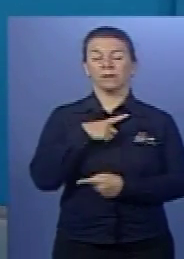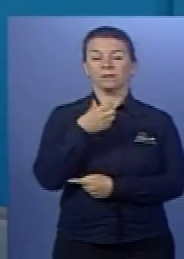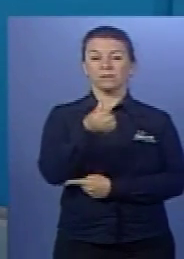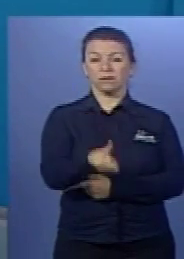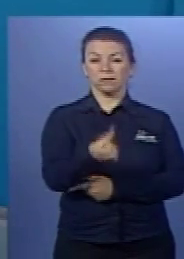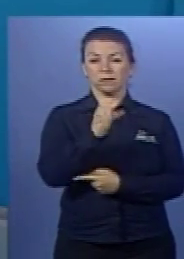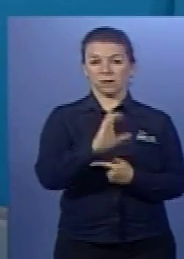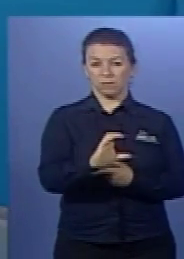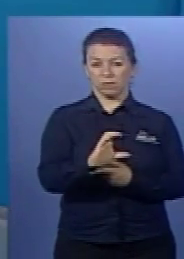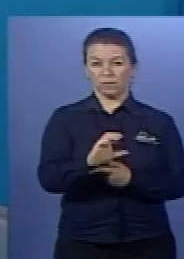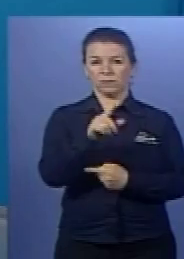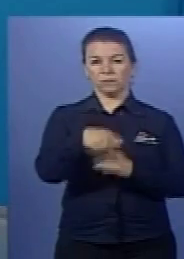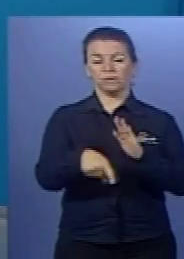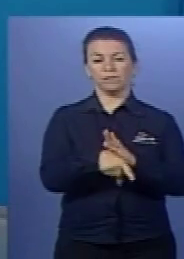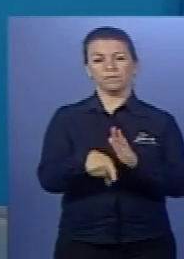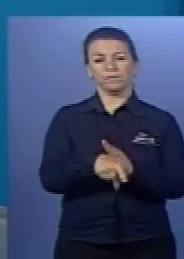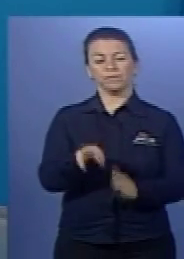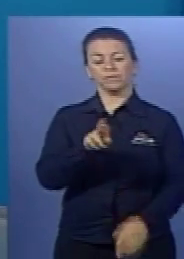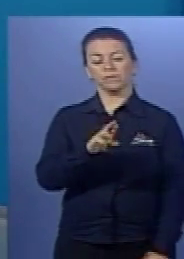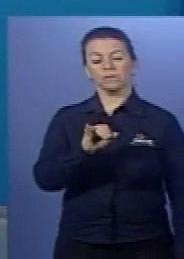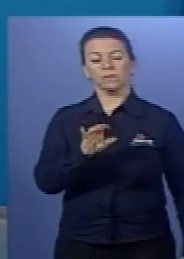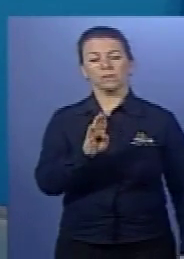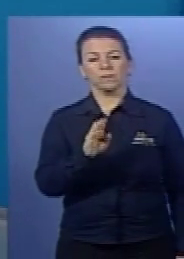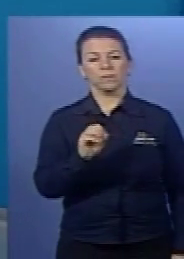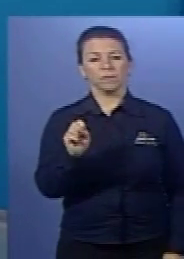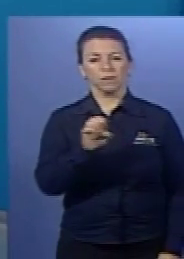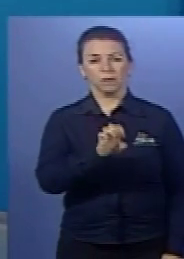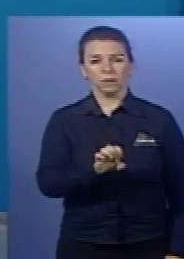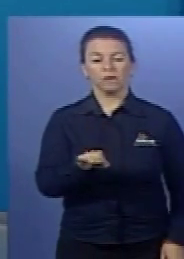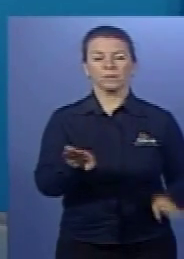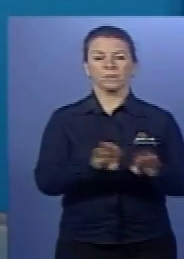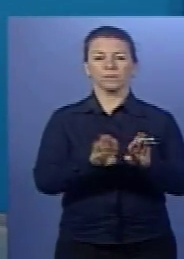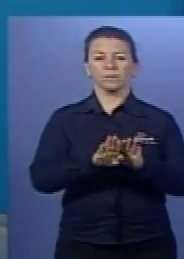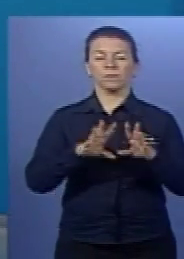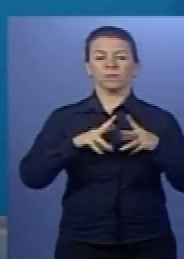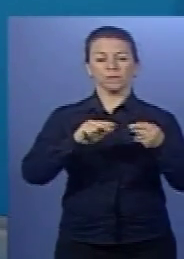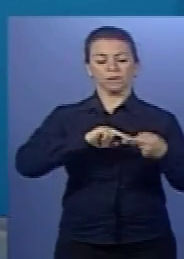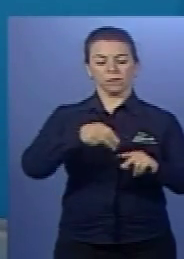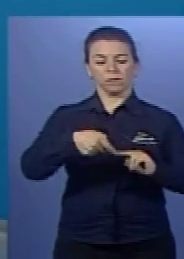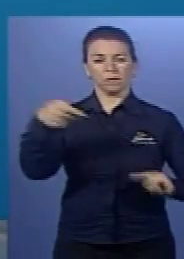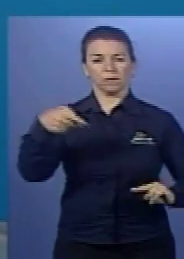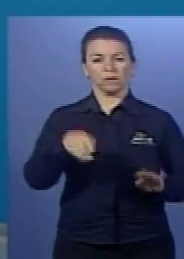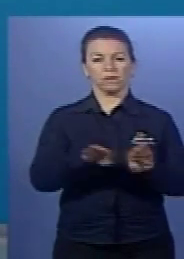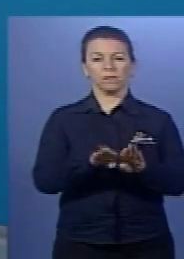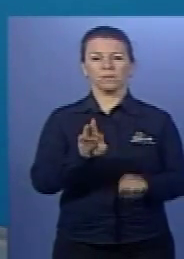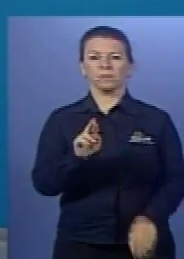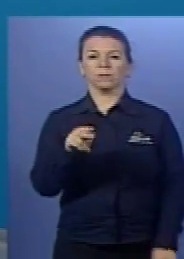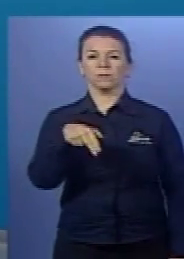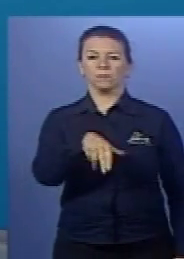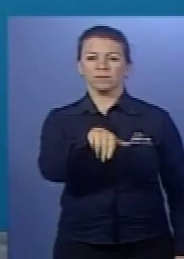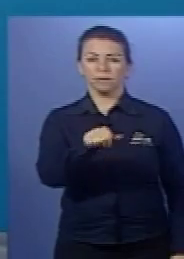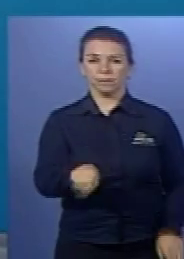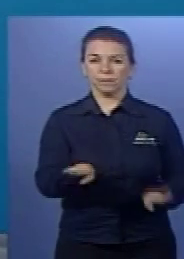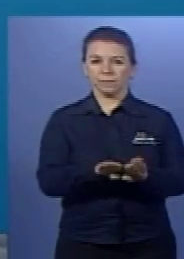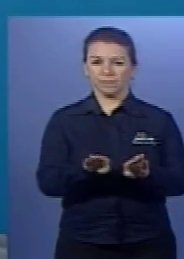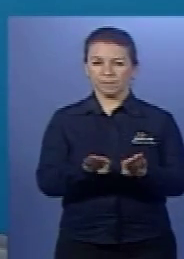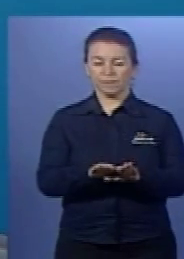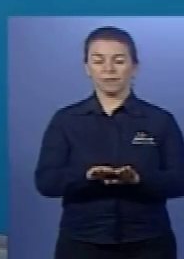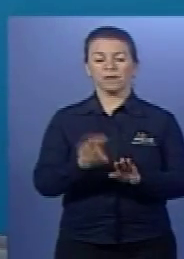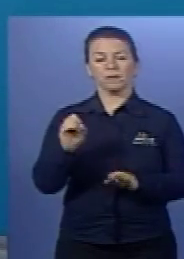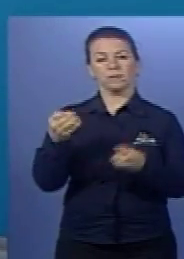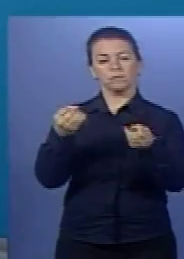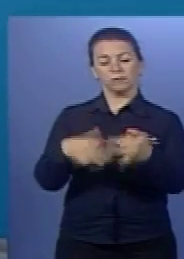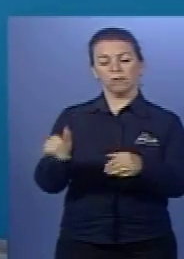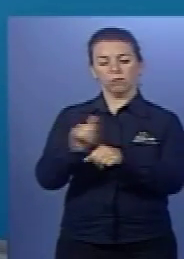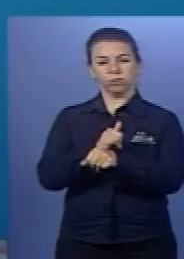carbonos, ribose e desoxirribose, que vão fazer parte do DNA e do RNA, respectivamente. Ó, quando você